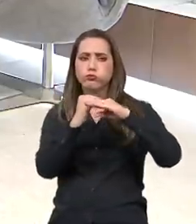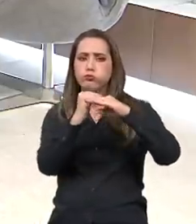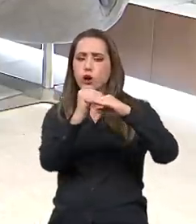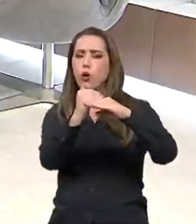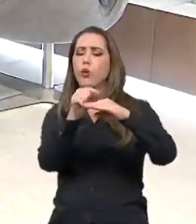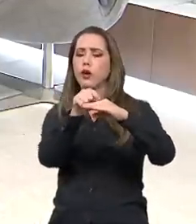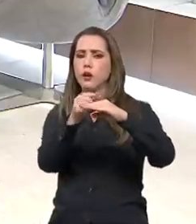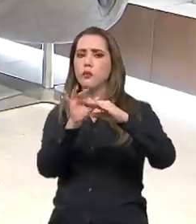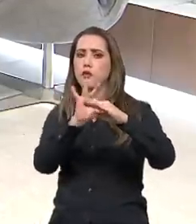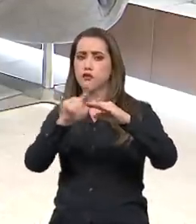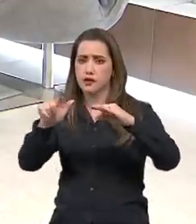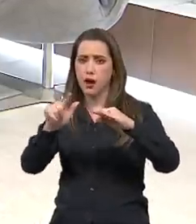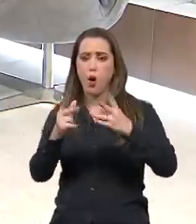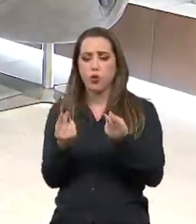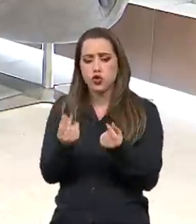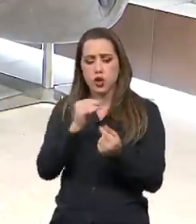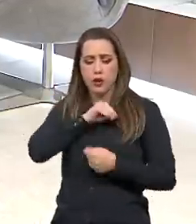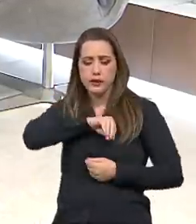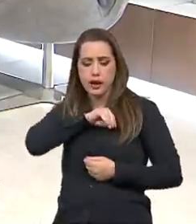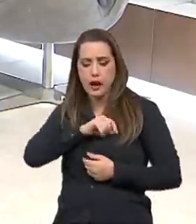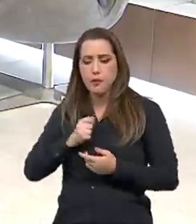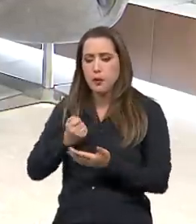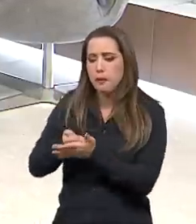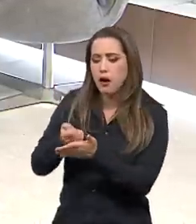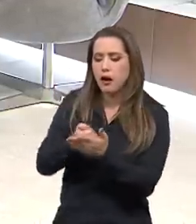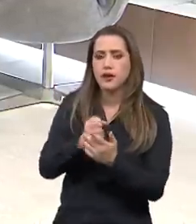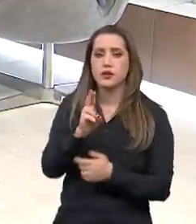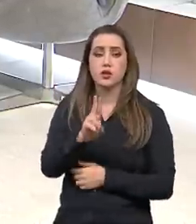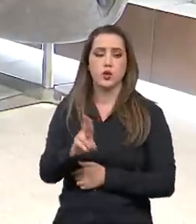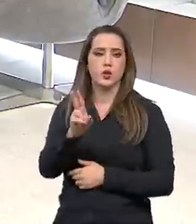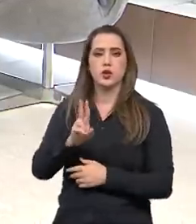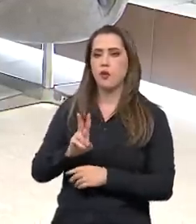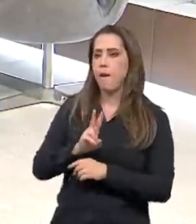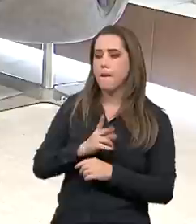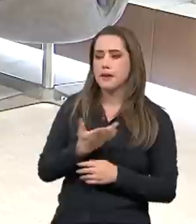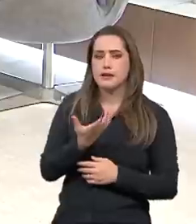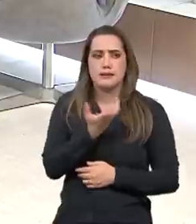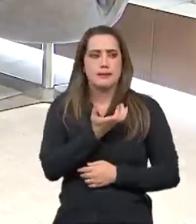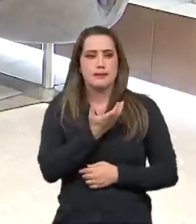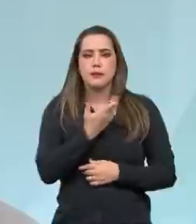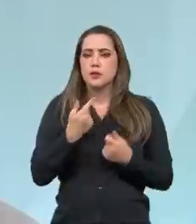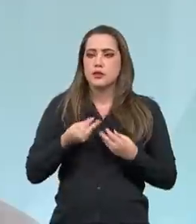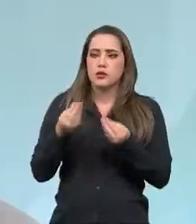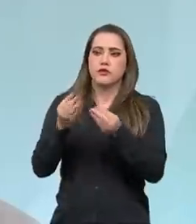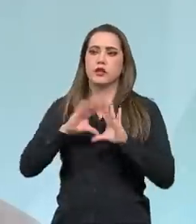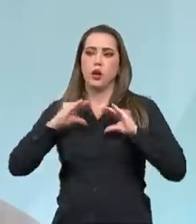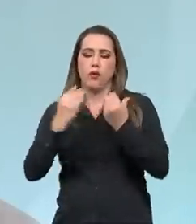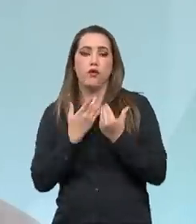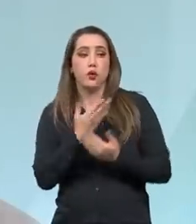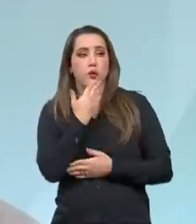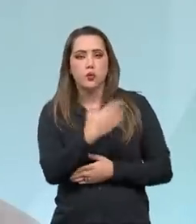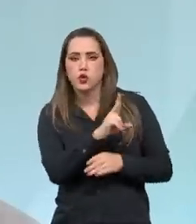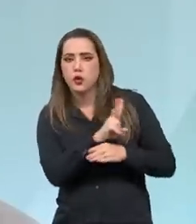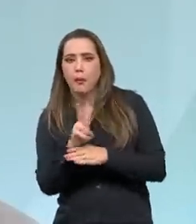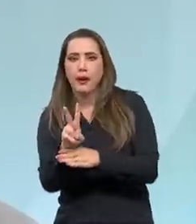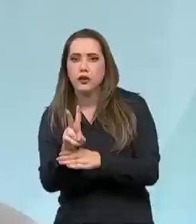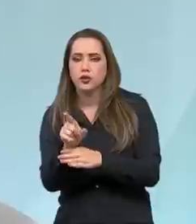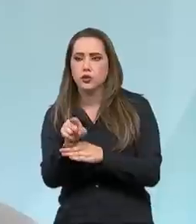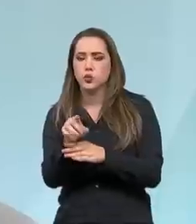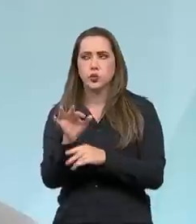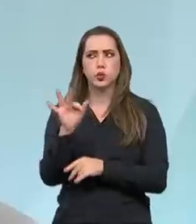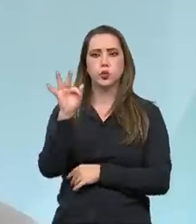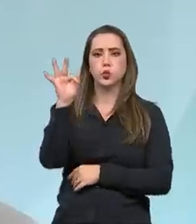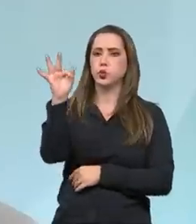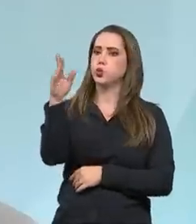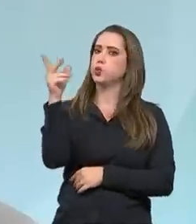você promove o bem-estar da sua família baseado em empréstimos, em coisas que não estão de acordo com a sua renda, no futuro